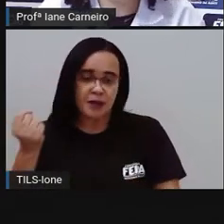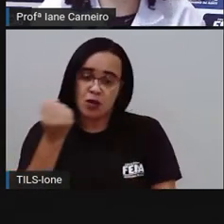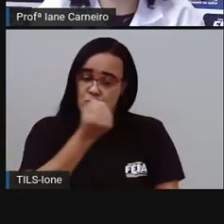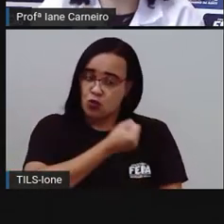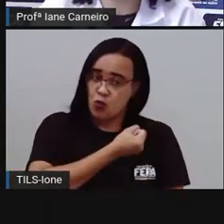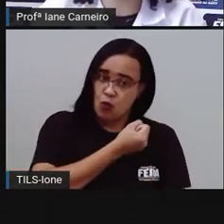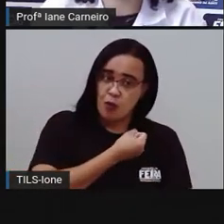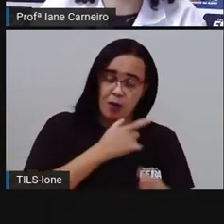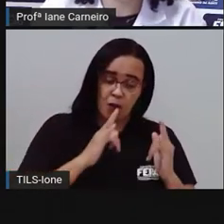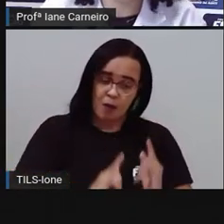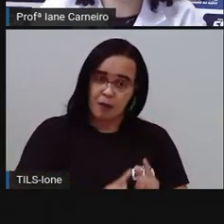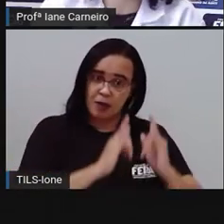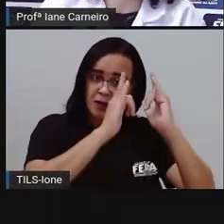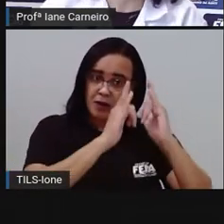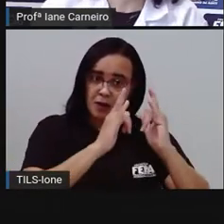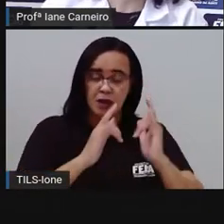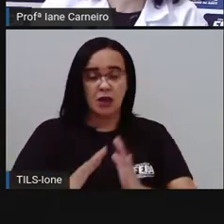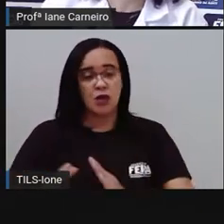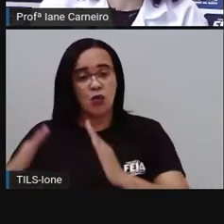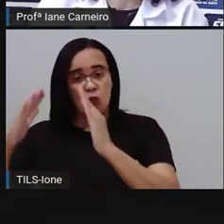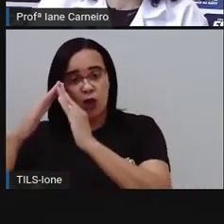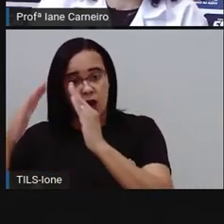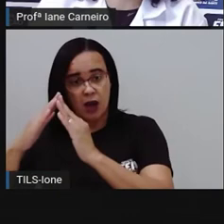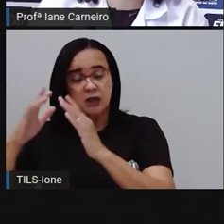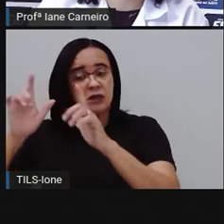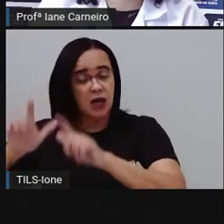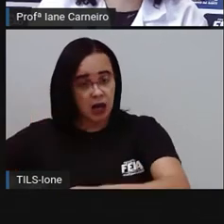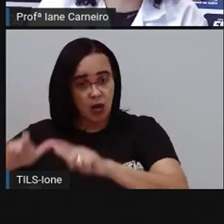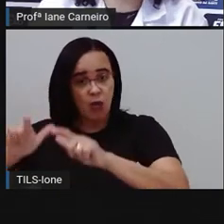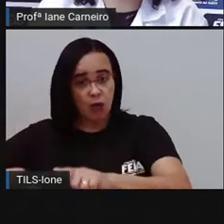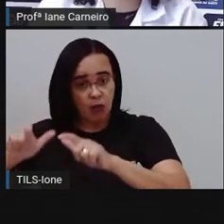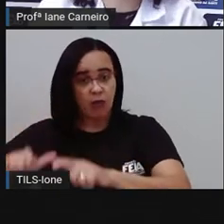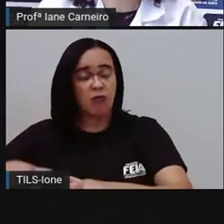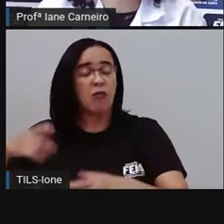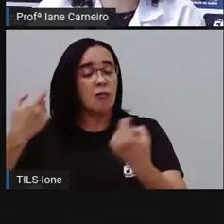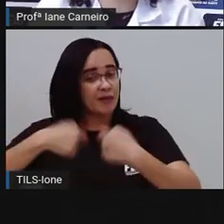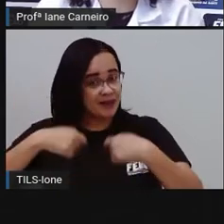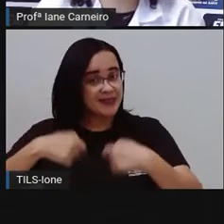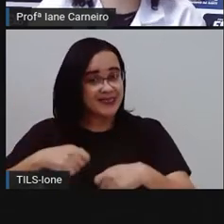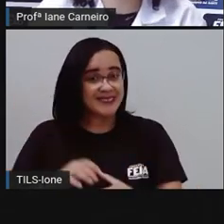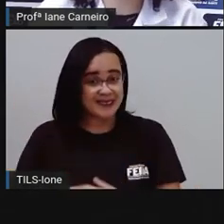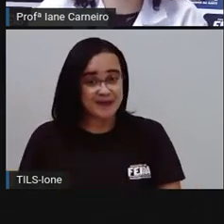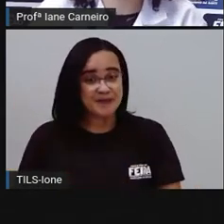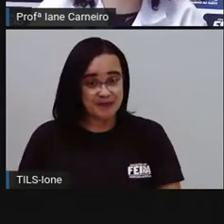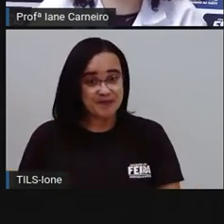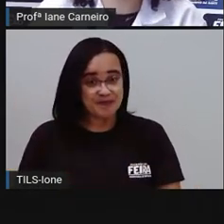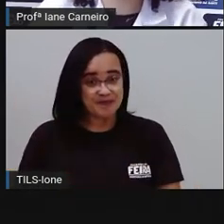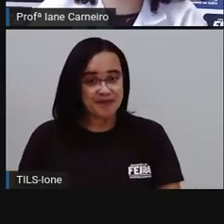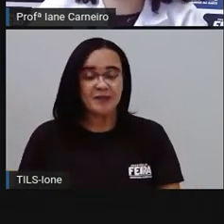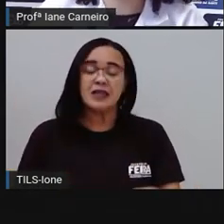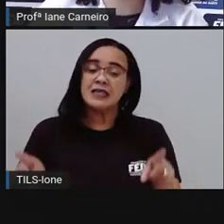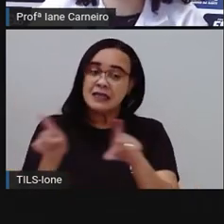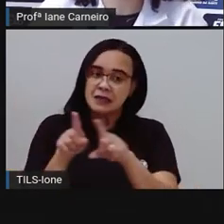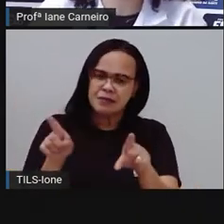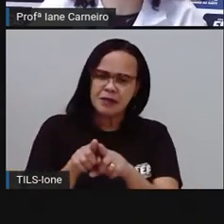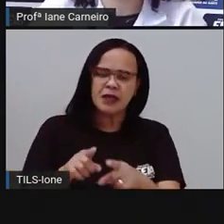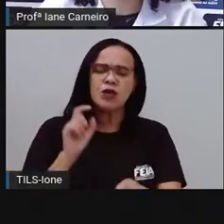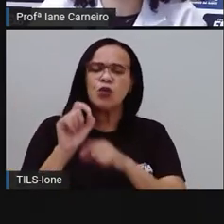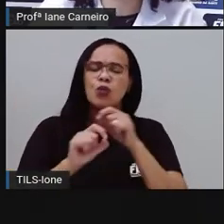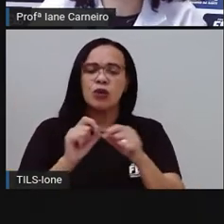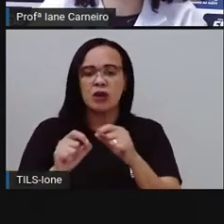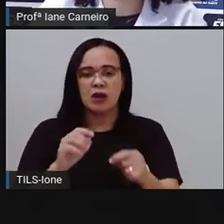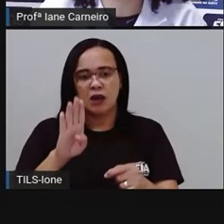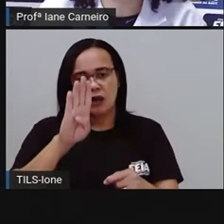do bloco também, é importante. O nome do seu bairro. Qual é o seu bairro? A gente viu na aula sobre bairros, né? Que tem